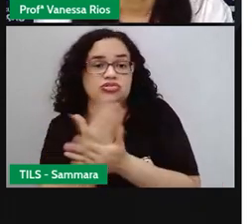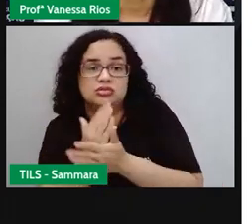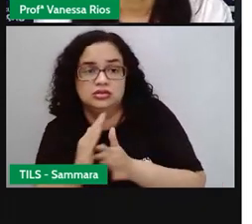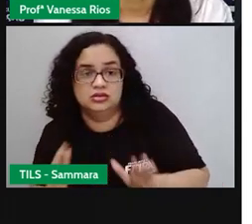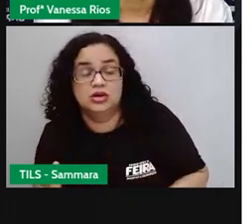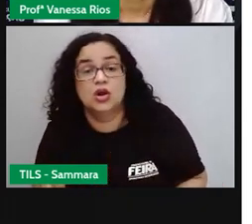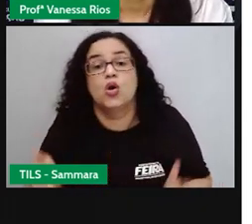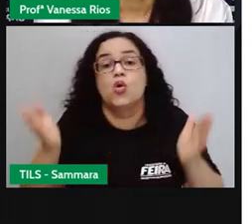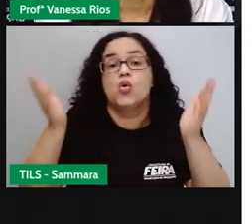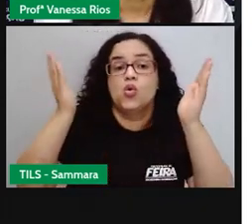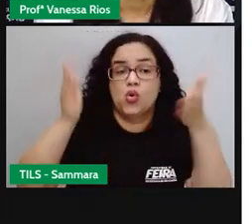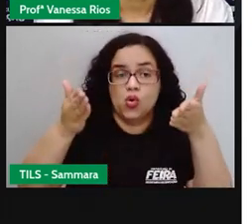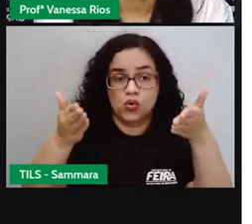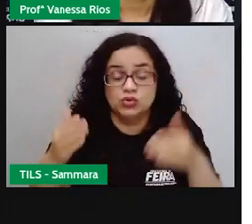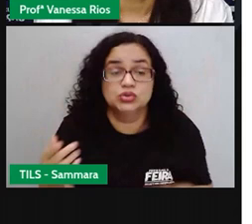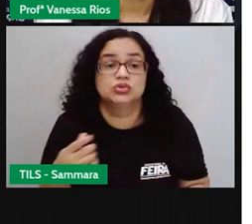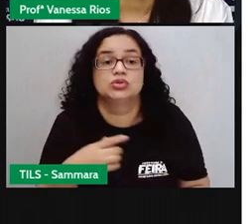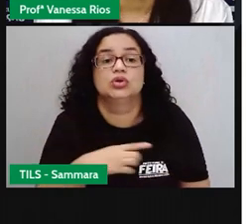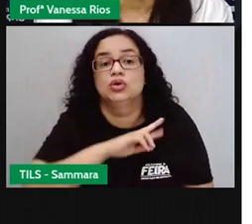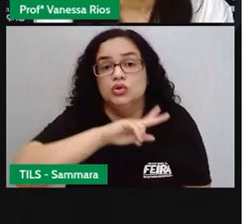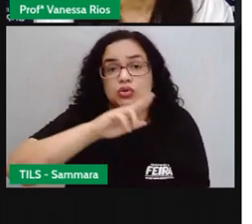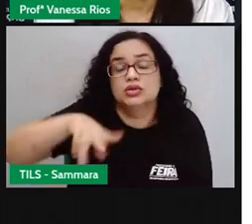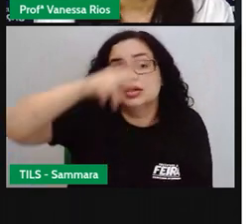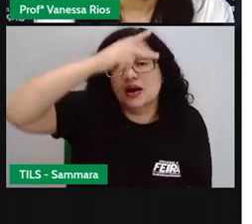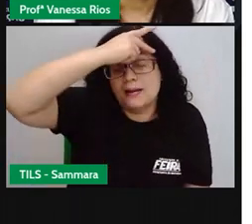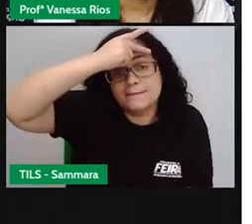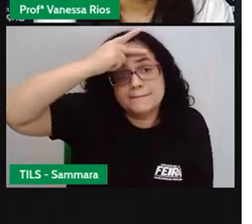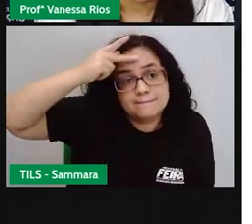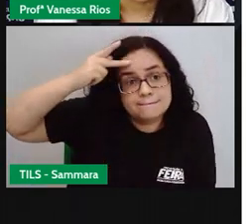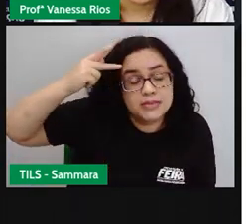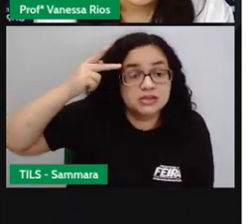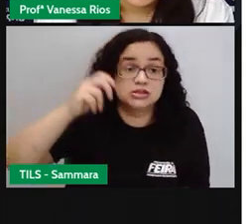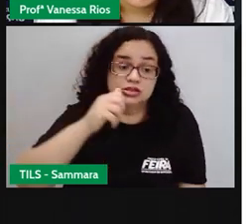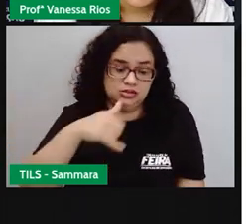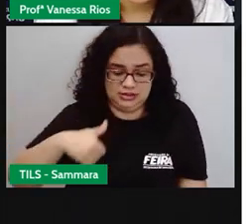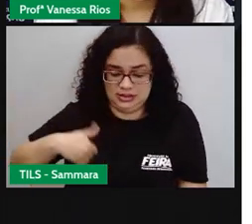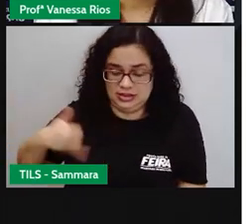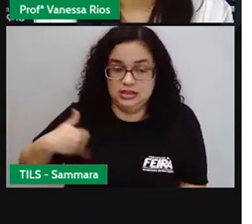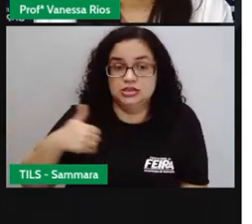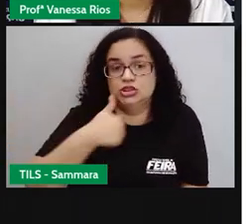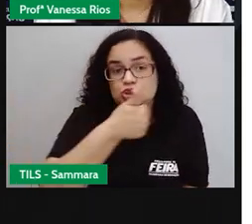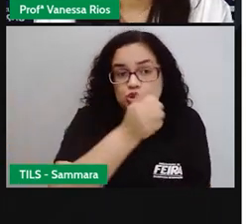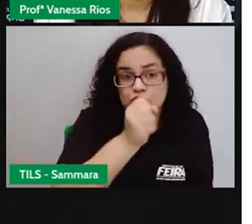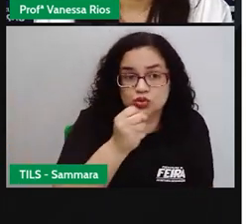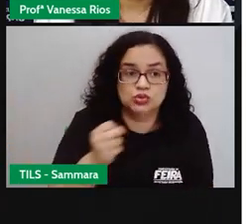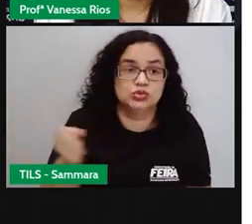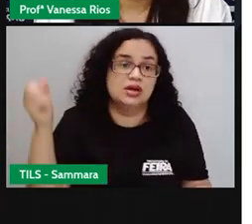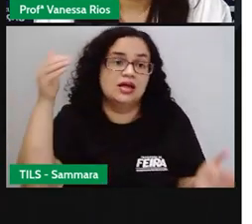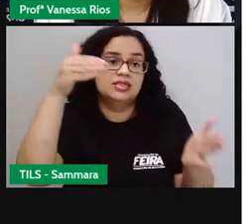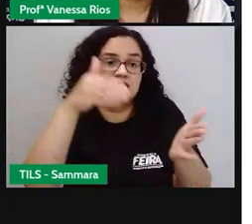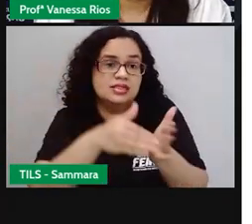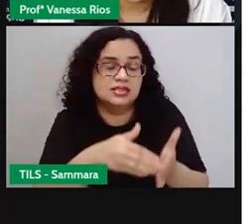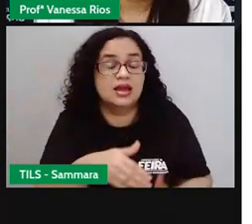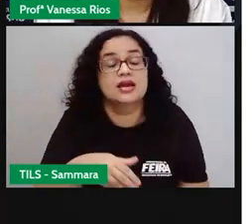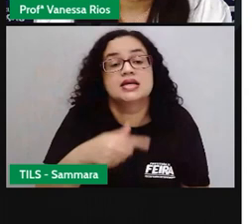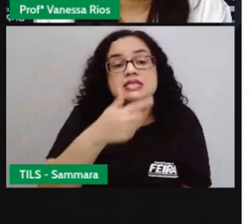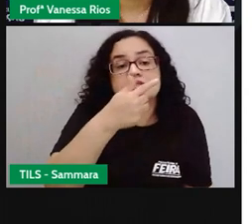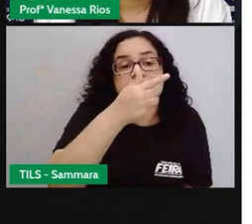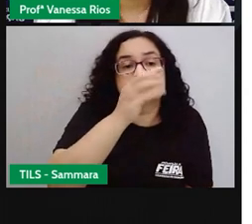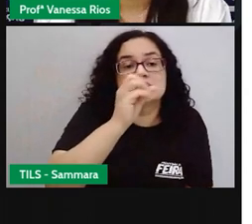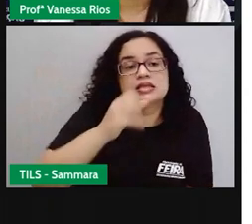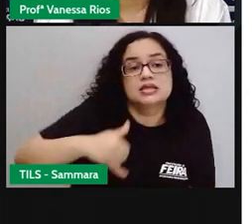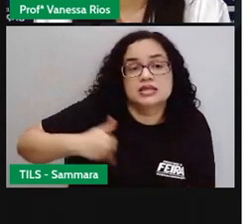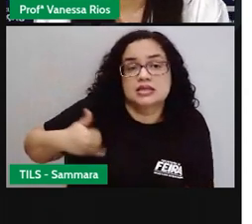hoje, todas as pessoas de dezoito anos até setenta, elas podem votar.